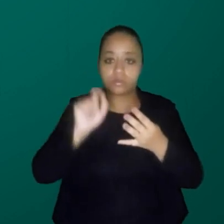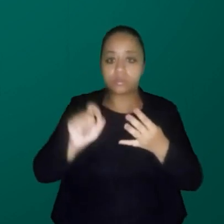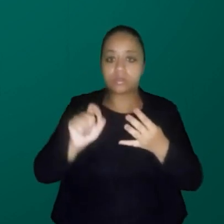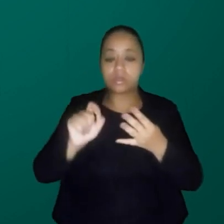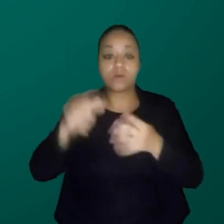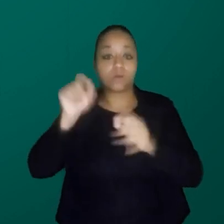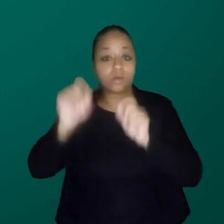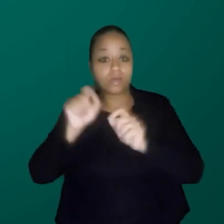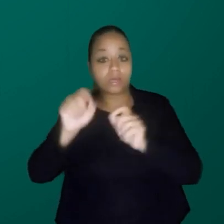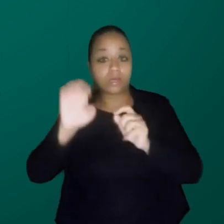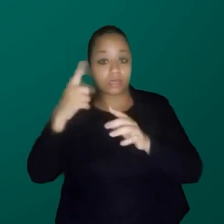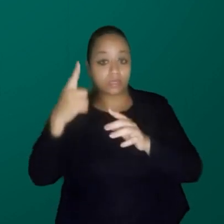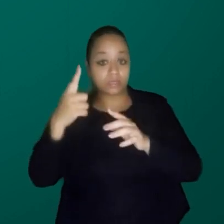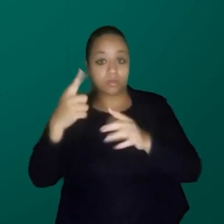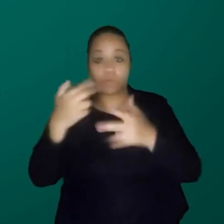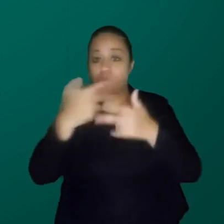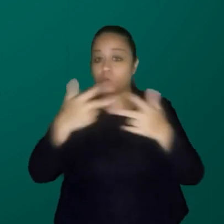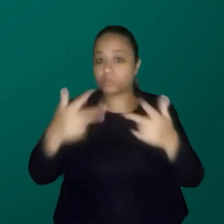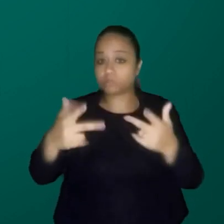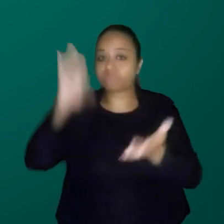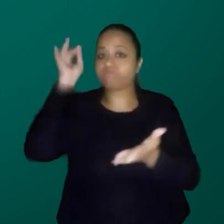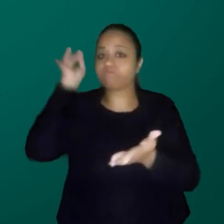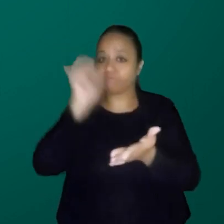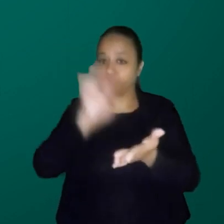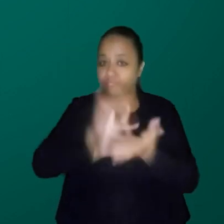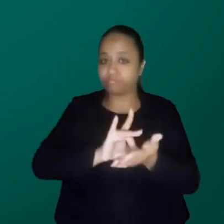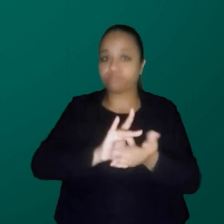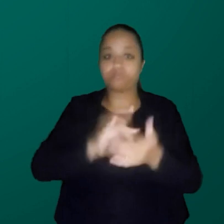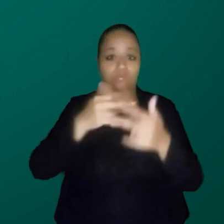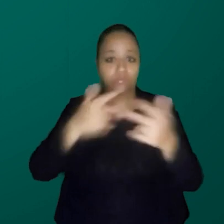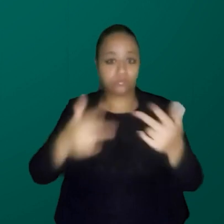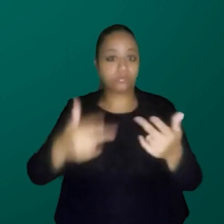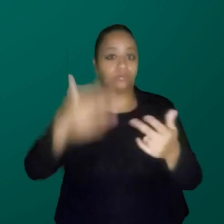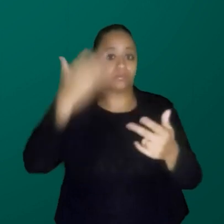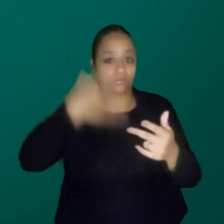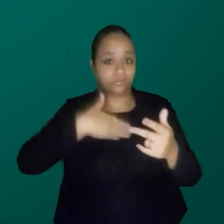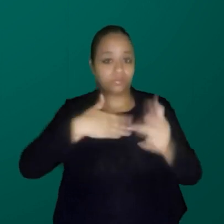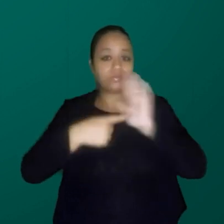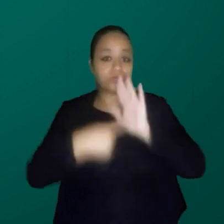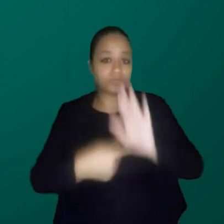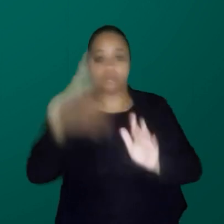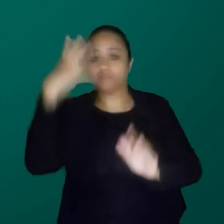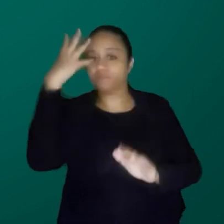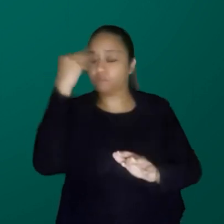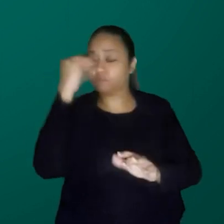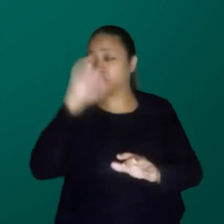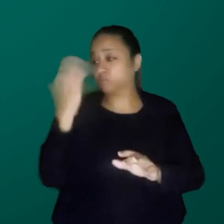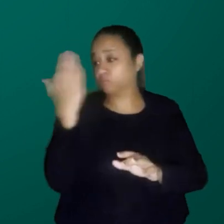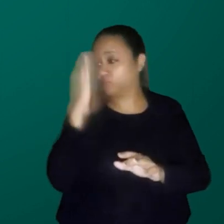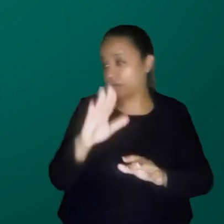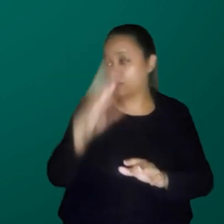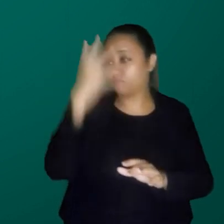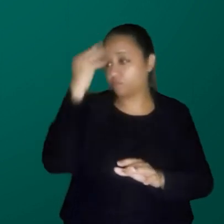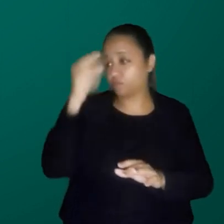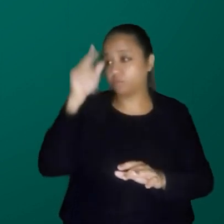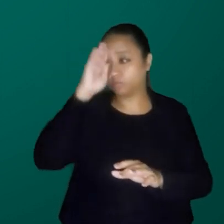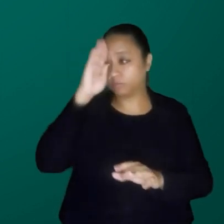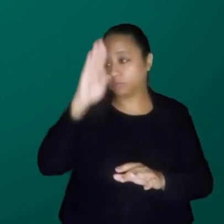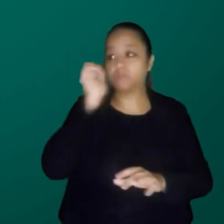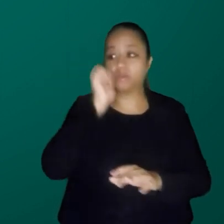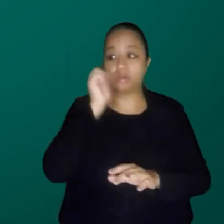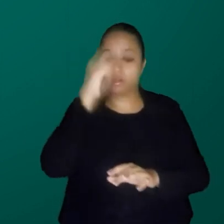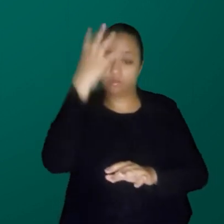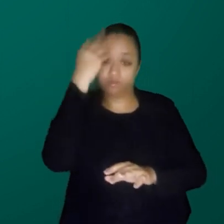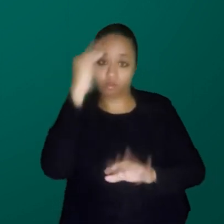ex. O primeiro desses ex são evidências. E eu gosto de mostrar essa foto, porque, se eu mostrar para qualquer criança, principalmente para menino, essa